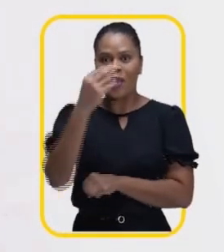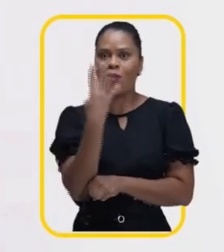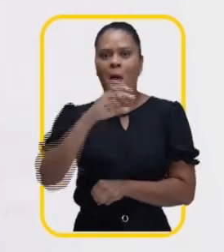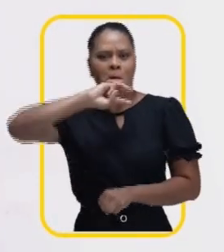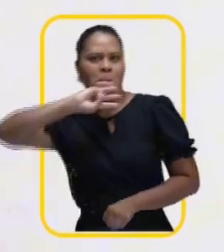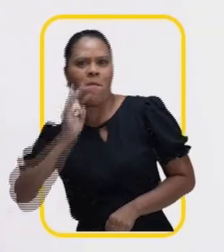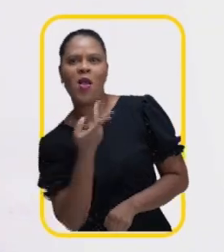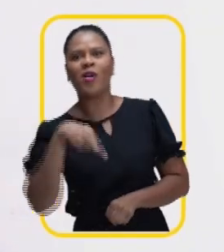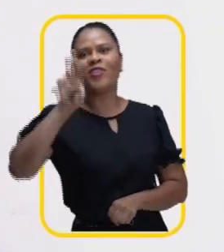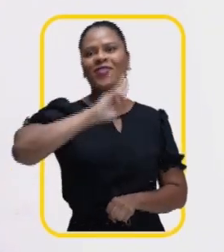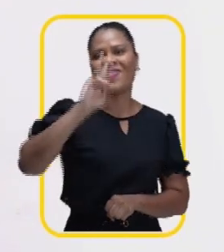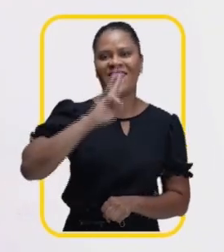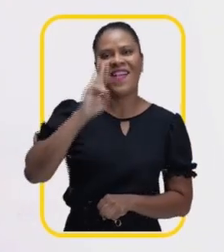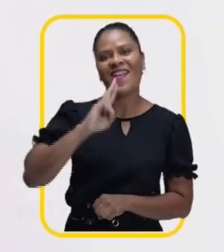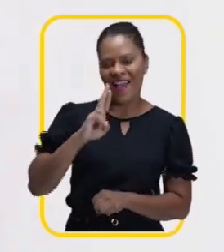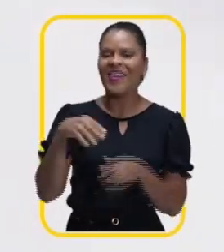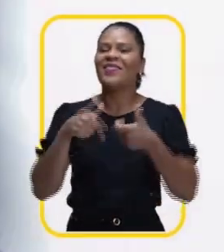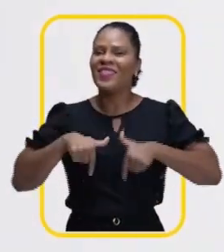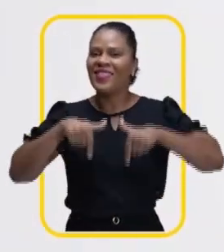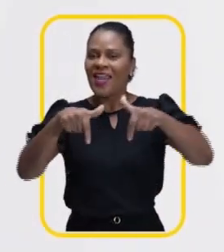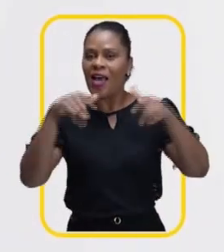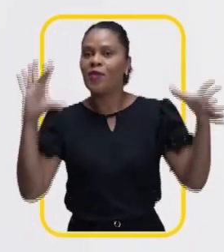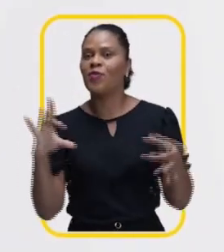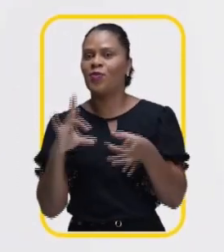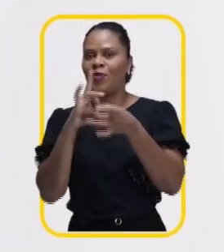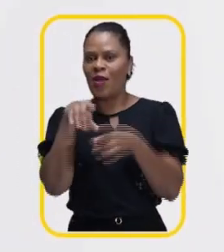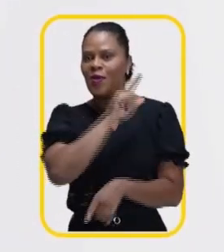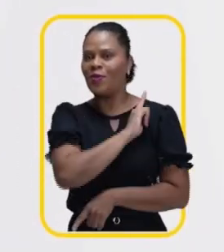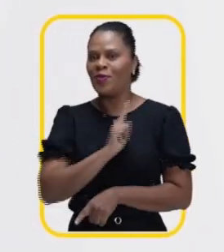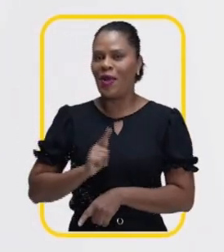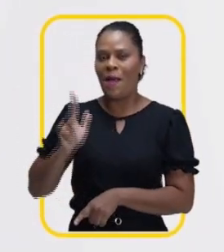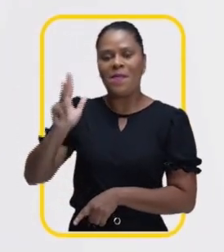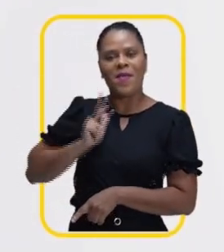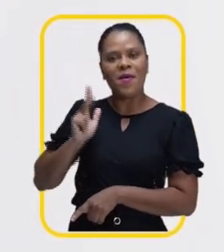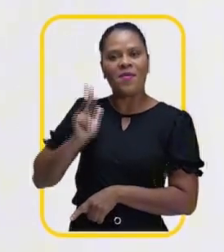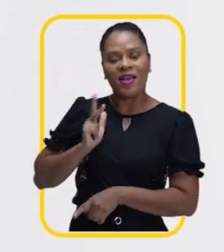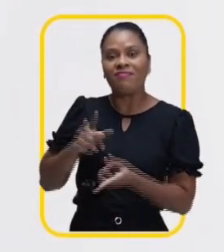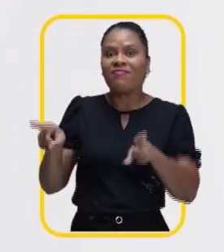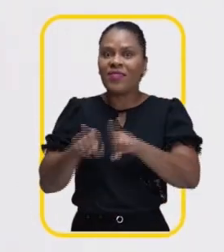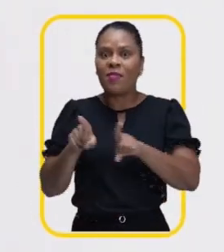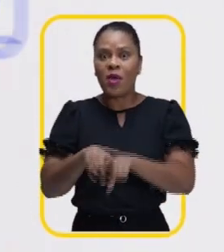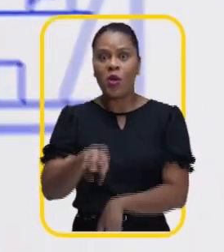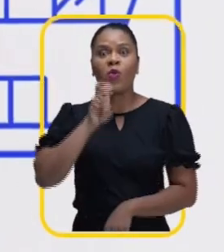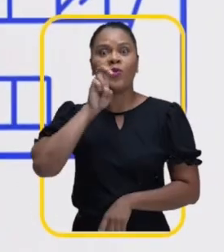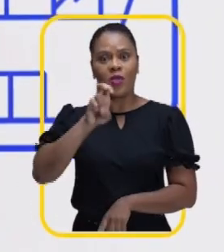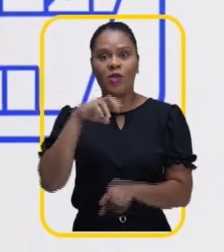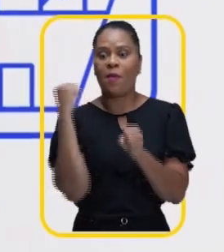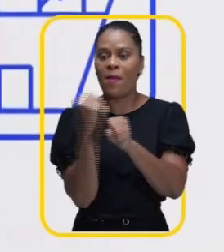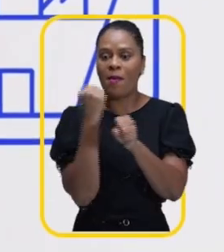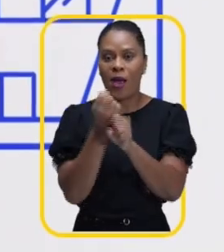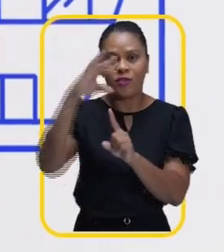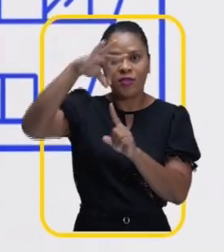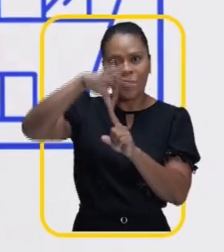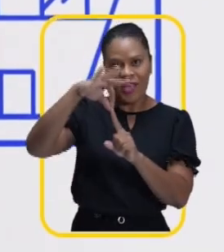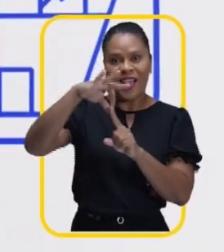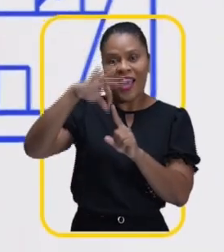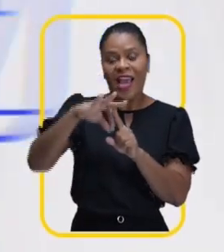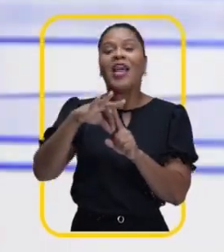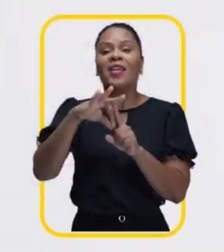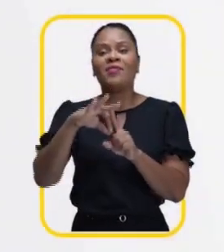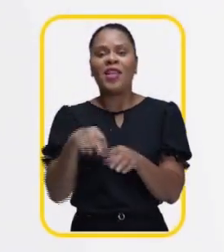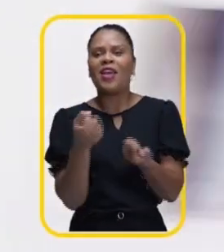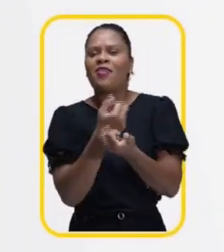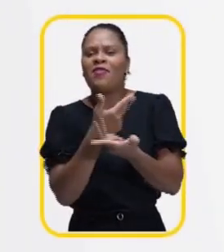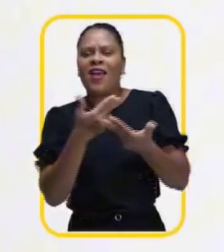mais de 4 bilhões de reais para essas ações. Em parceria com a iniciativa privada, nós vamos transformar os cinco terminais de integração em